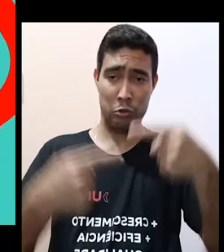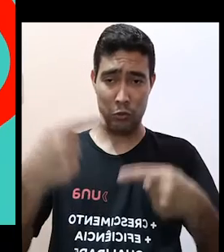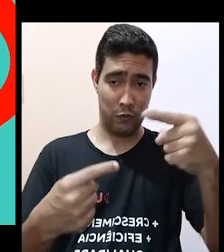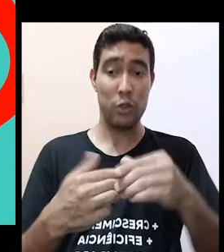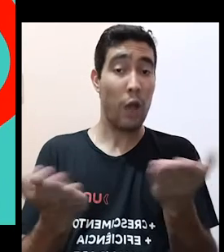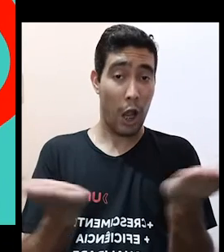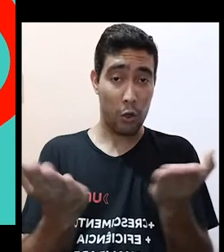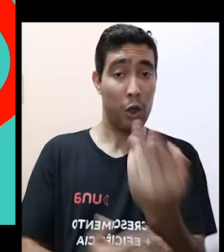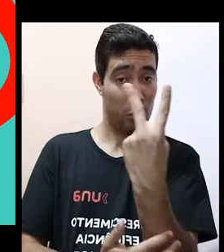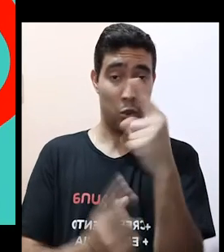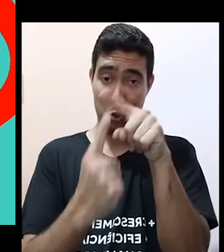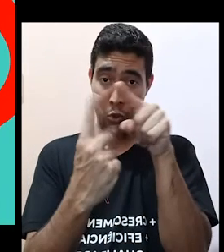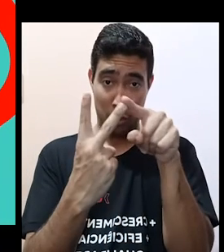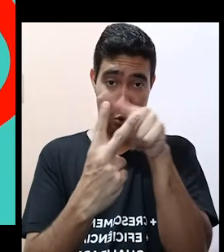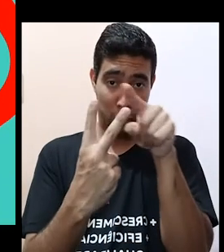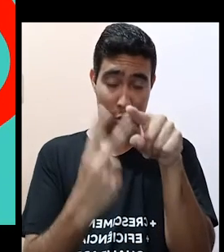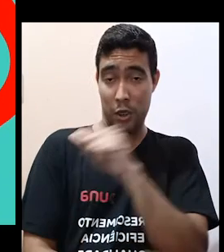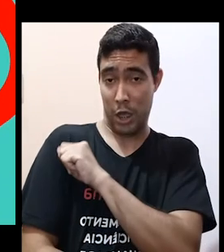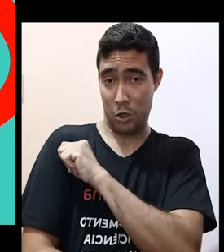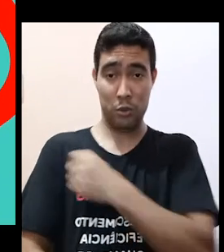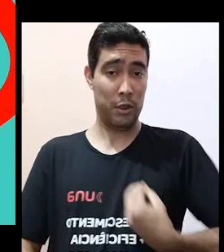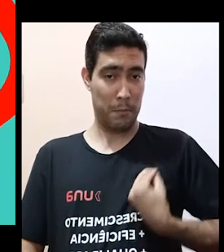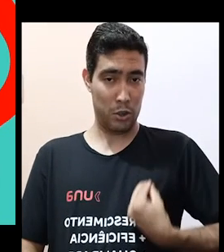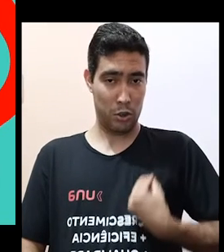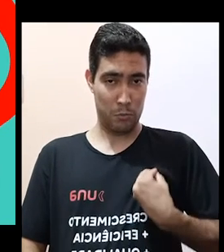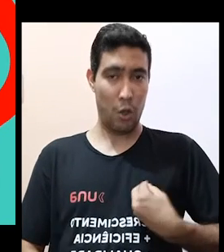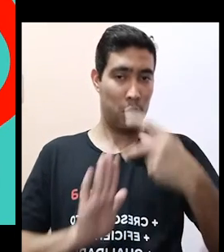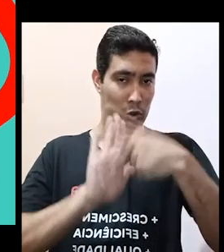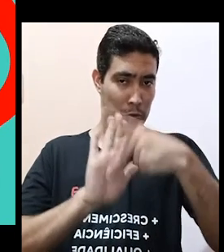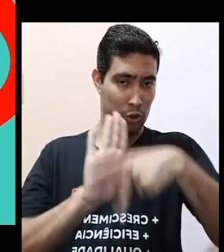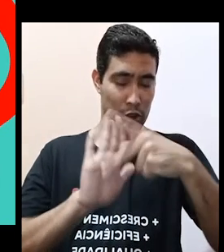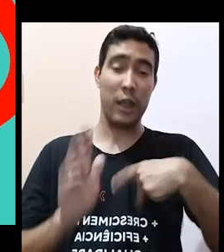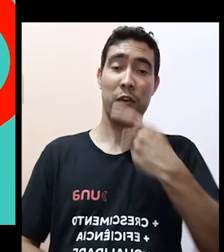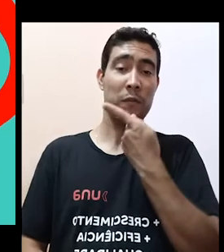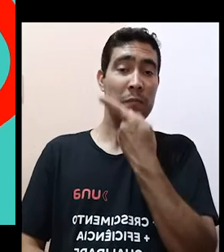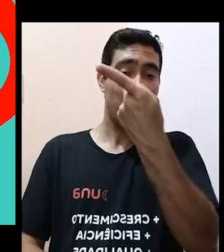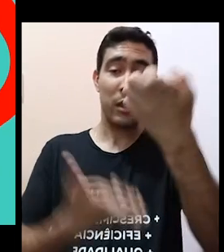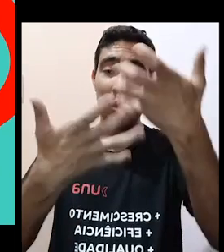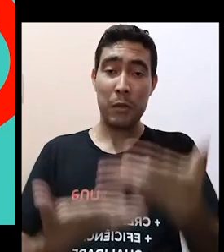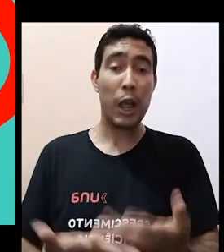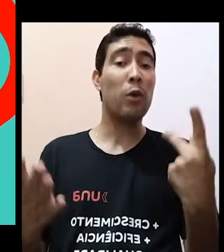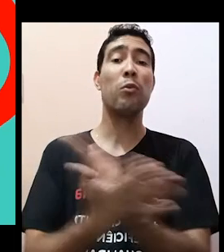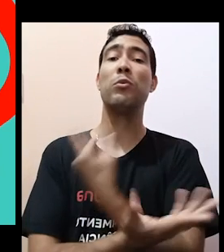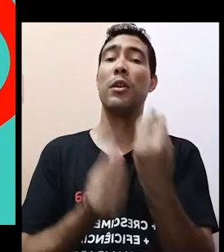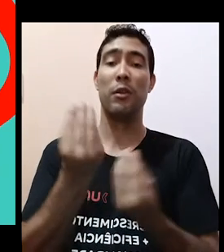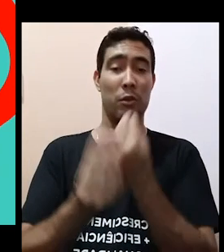dois alunos partícipes do projeto vão expressar as suas opiniões sobre o projeto.